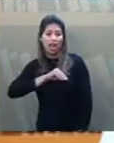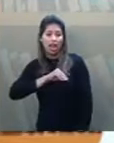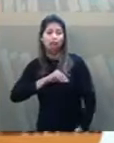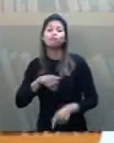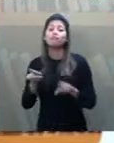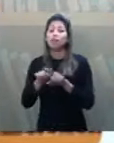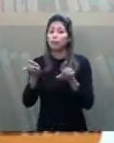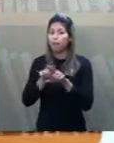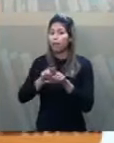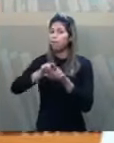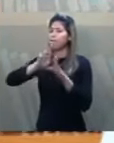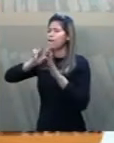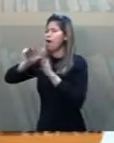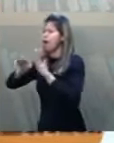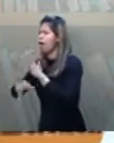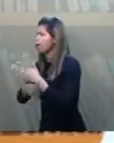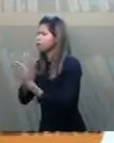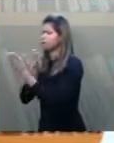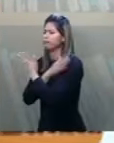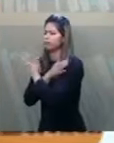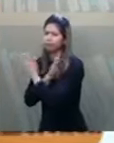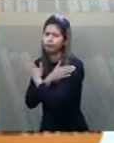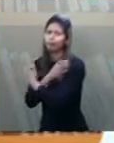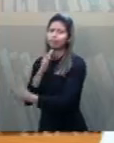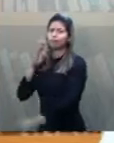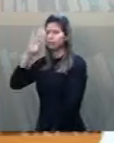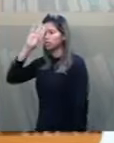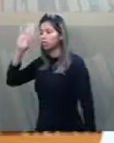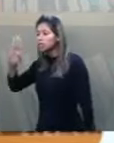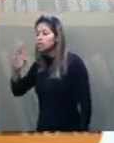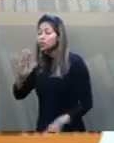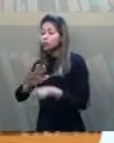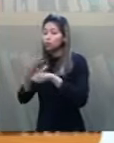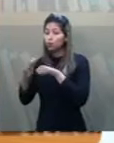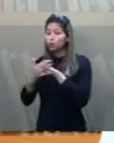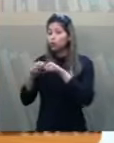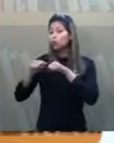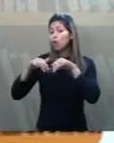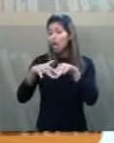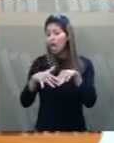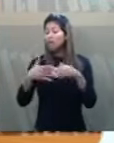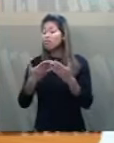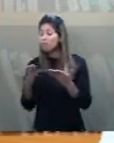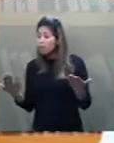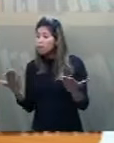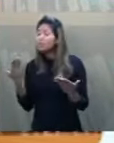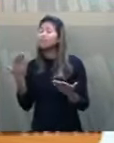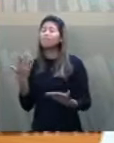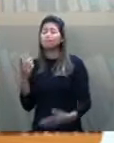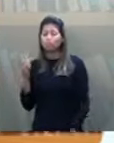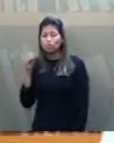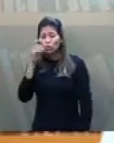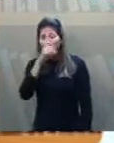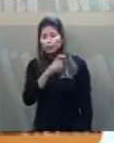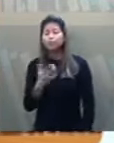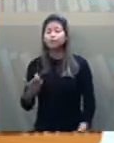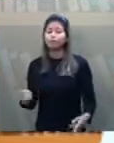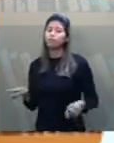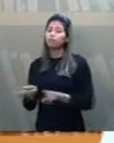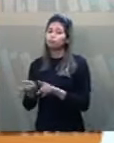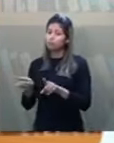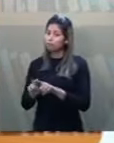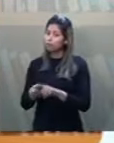atingiu principalmente as mulheres. Chama a atenção também para a questão da violência contra a mulher. Segundo